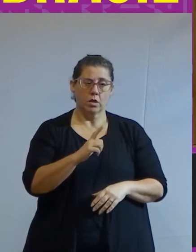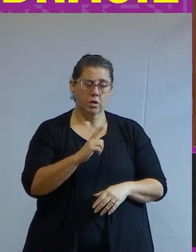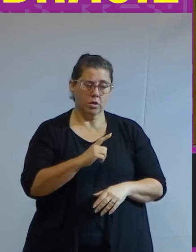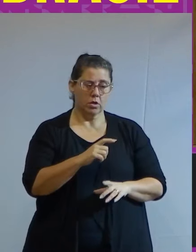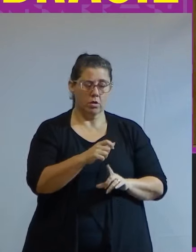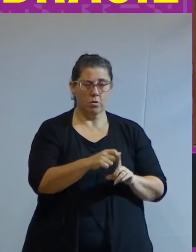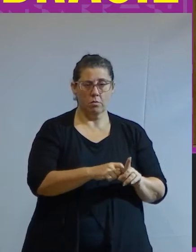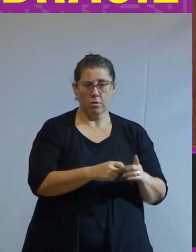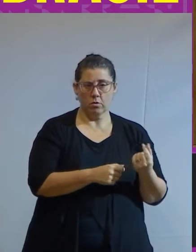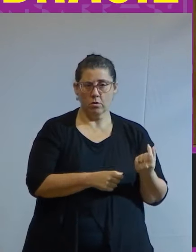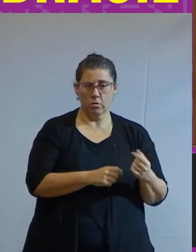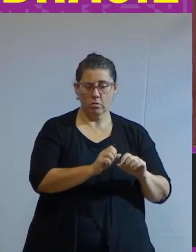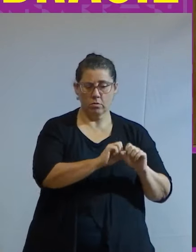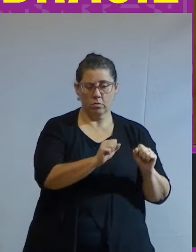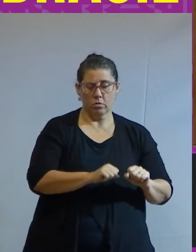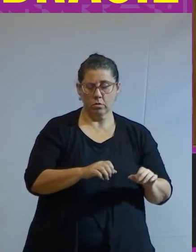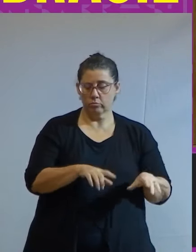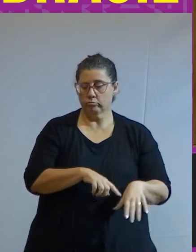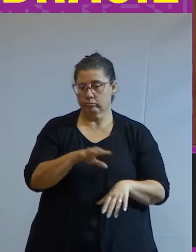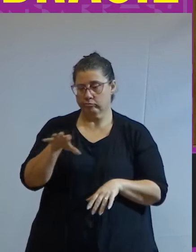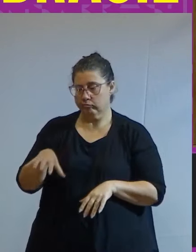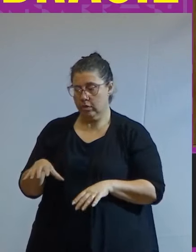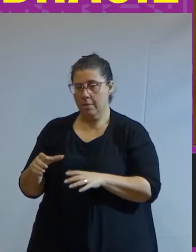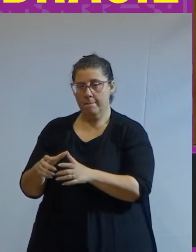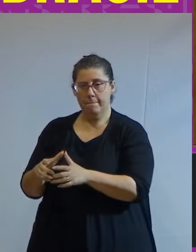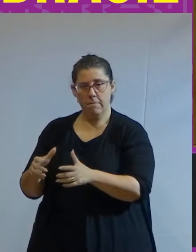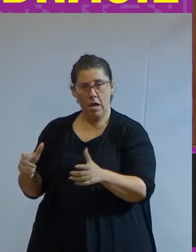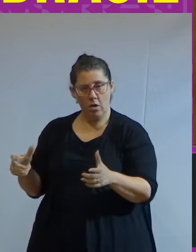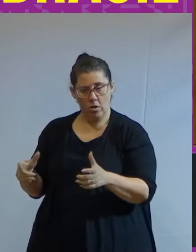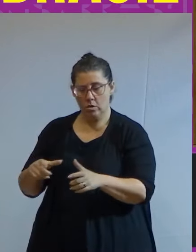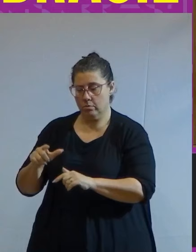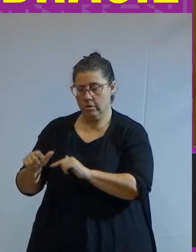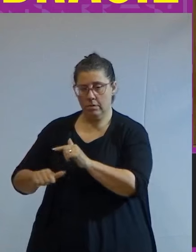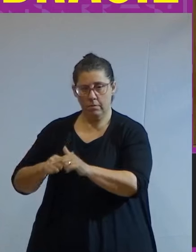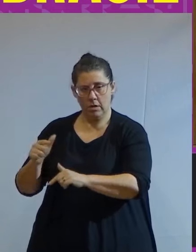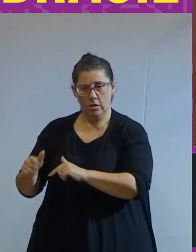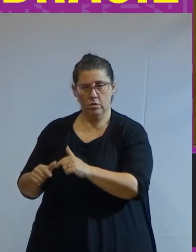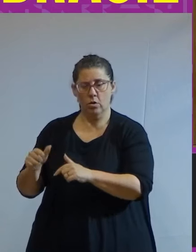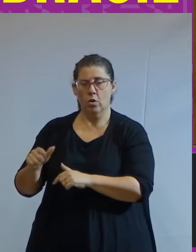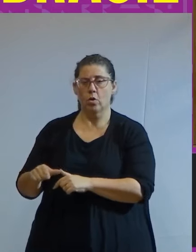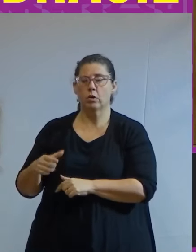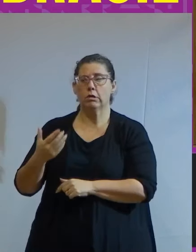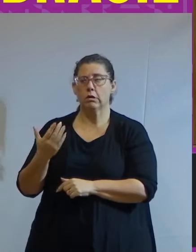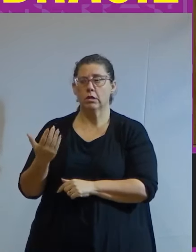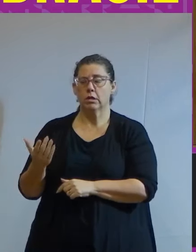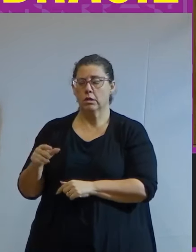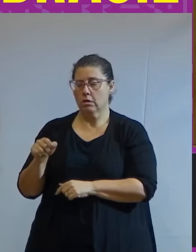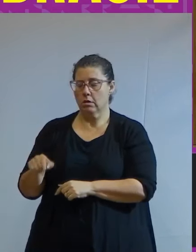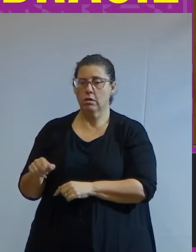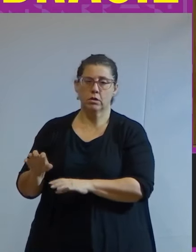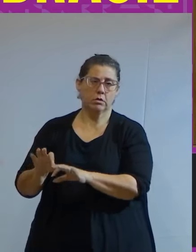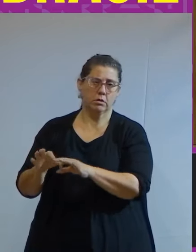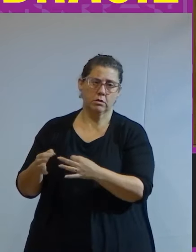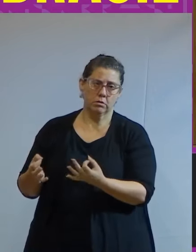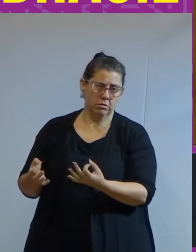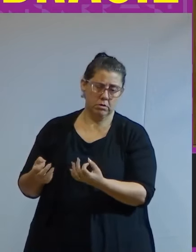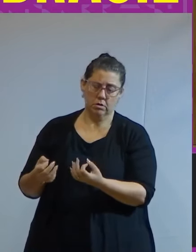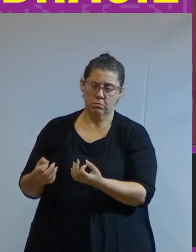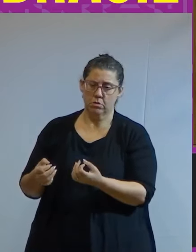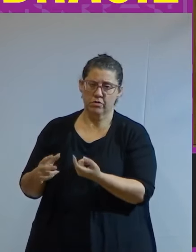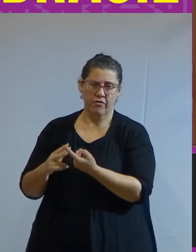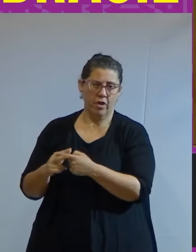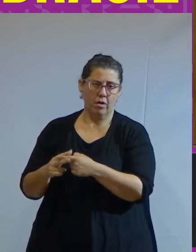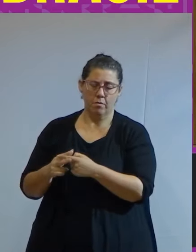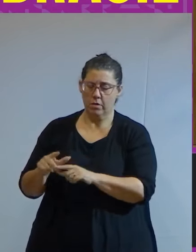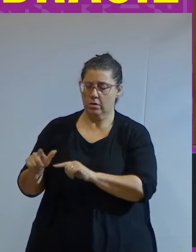econômico do sistema e de outro uma grande massa de trabalhadores entendida como simples instrumento de produção